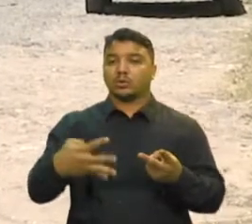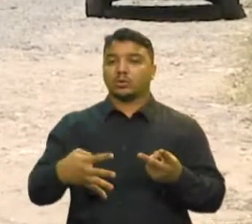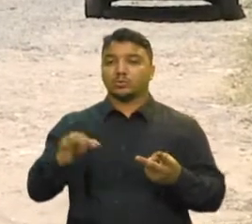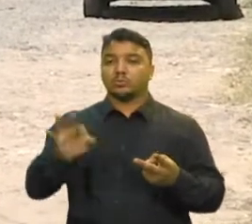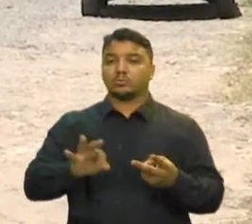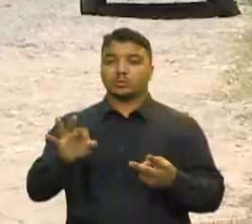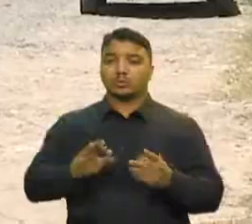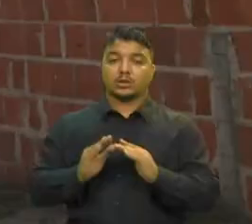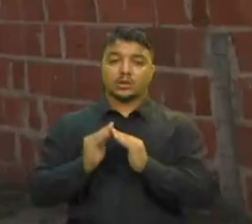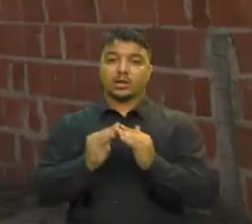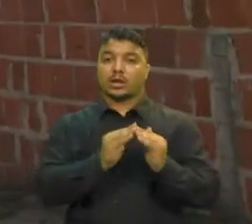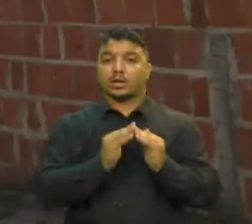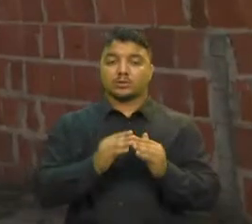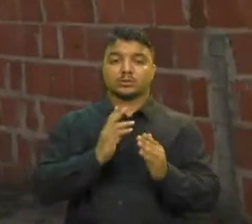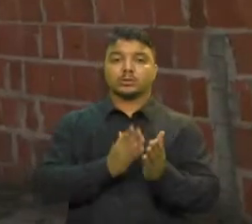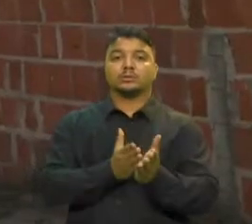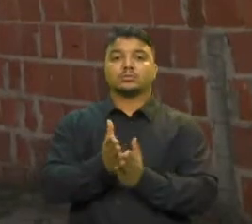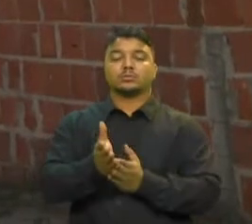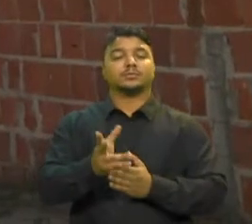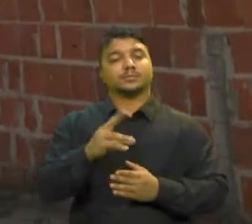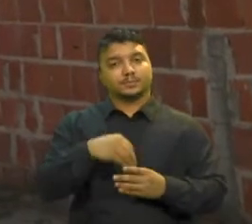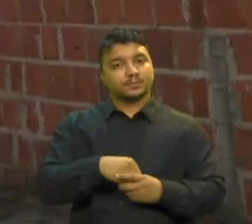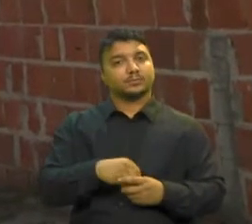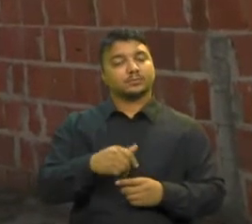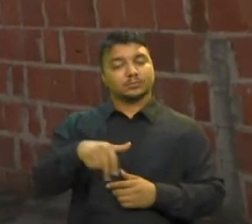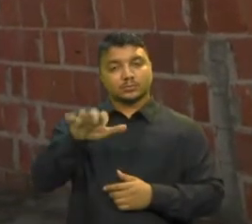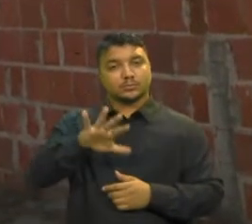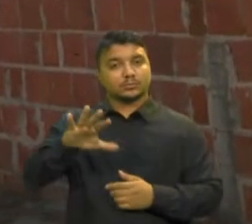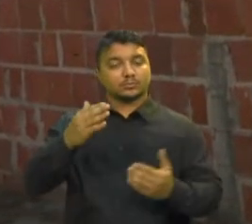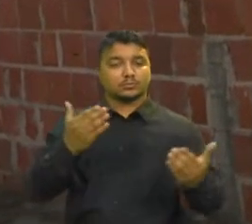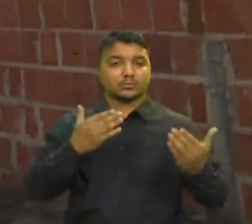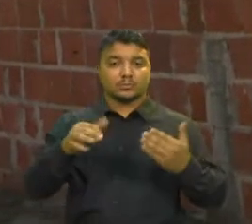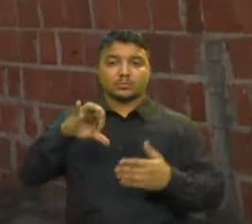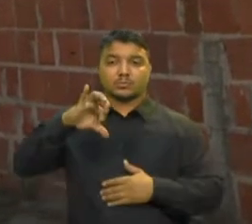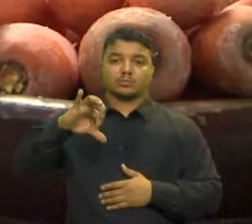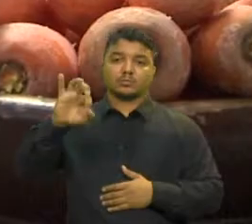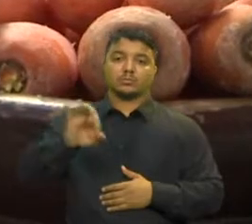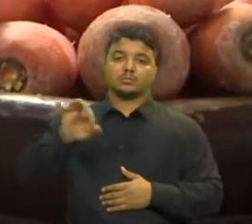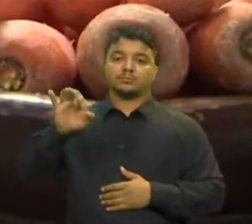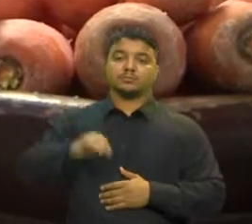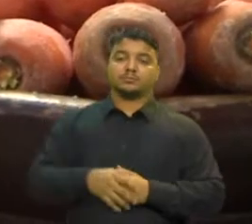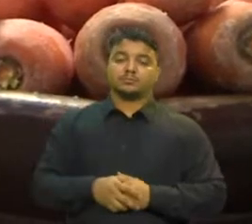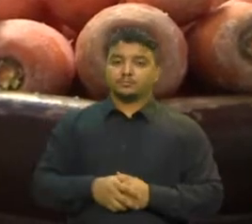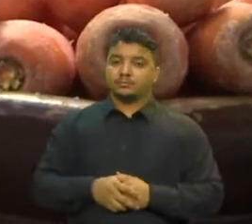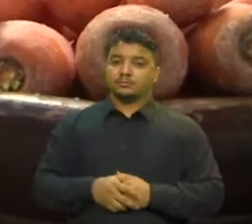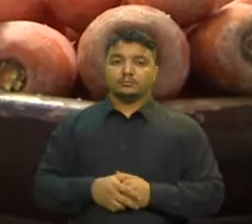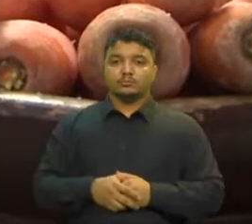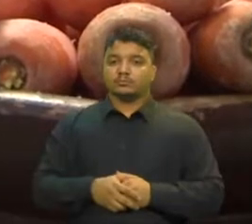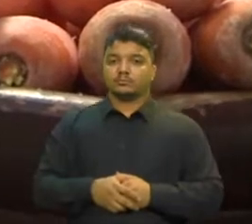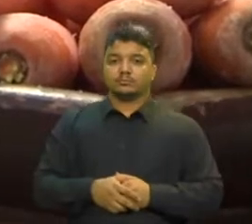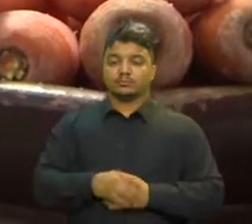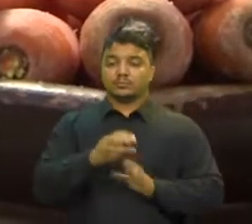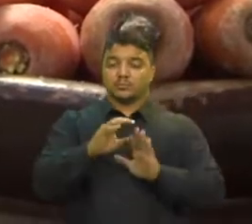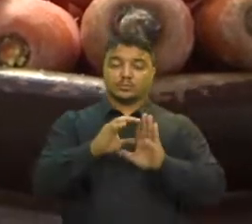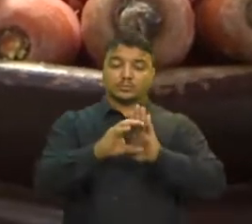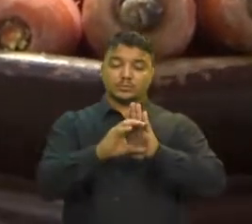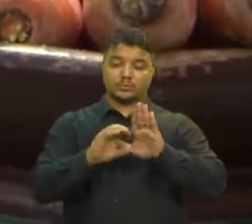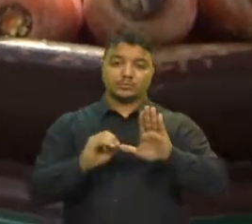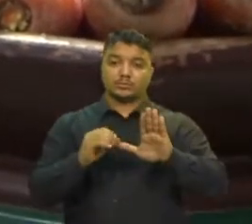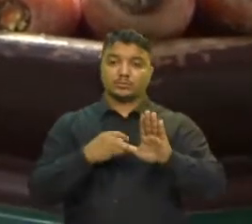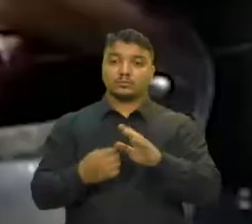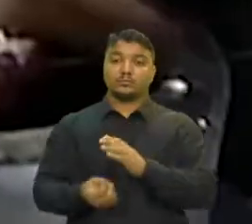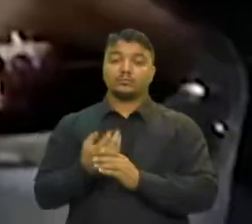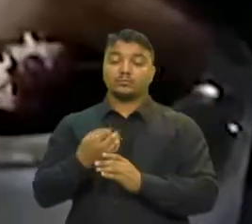domicílios Respectivamente, ante a média nacional que é de 9% No Centro-Oeste, polo produtor do